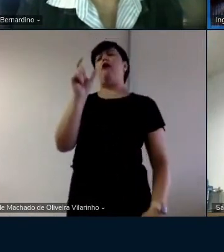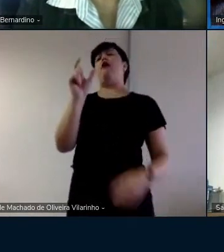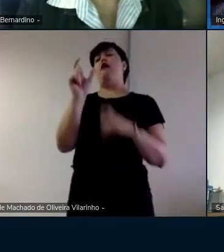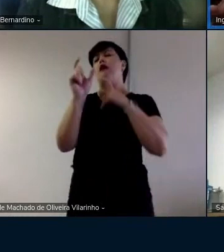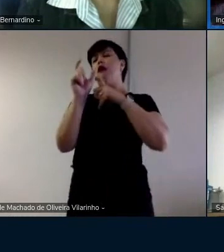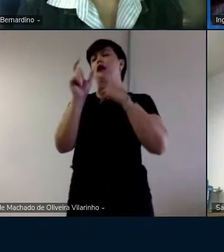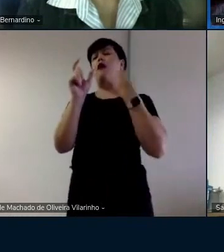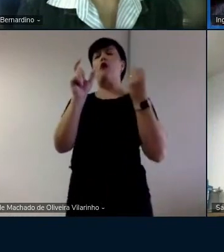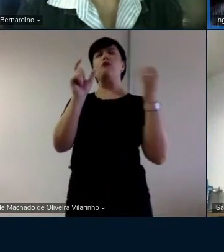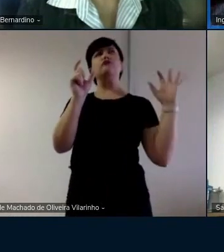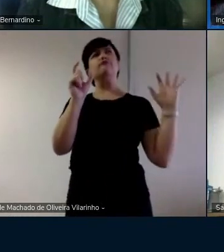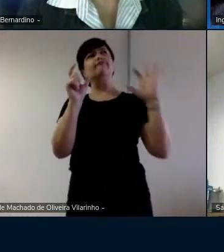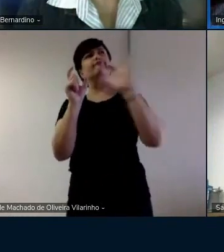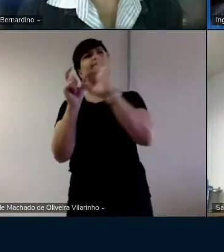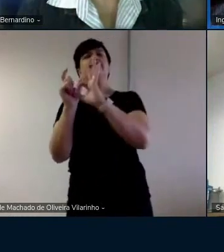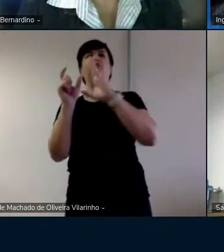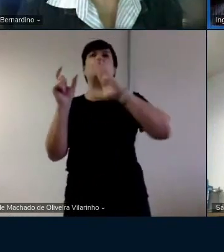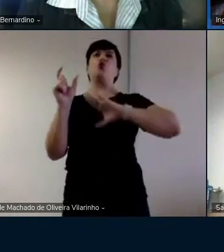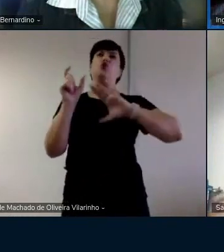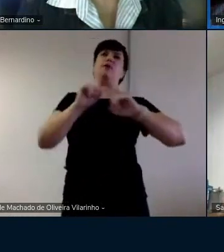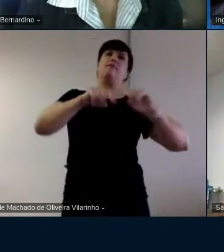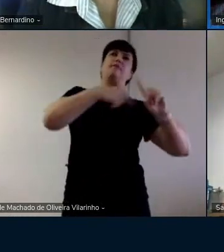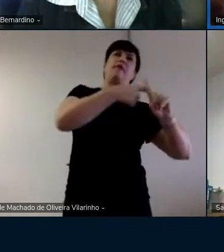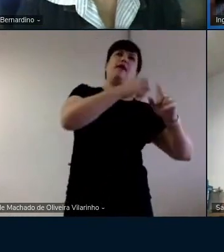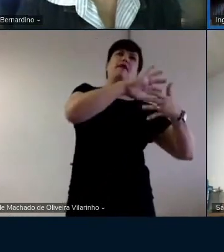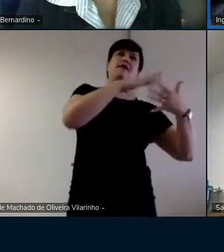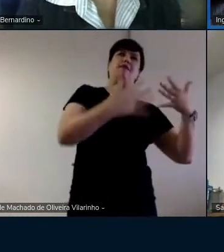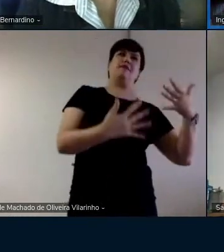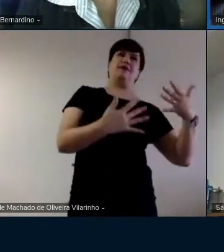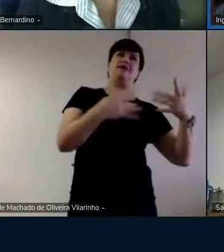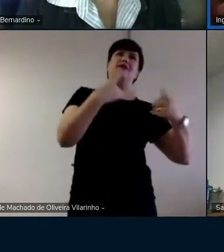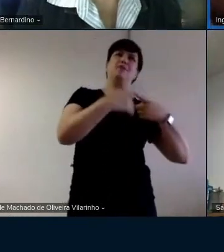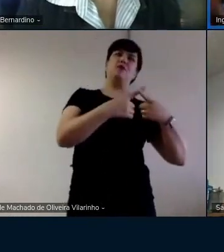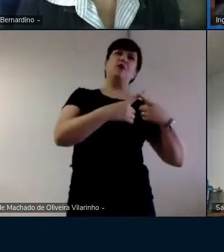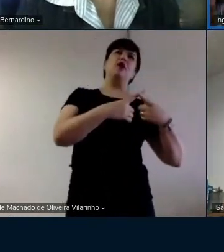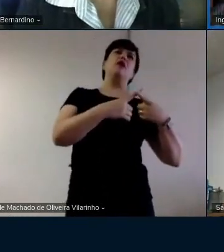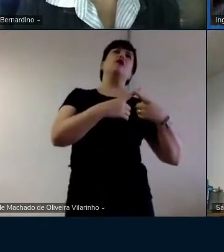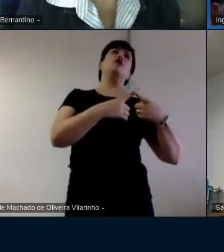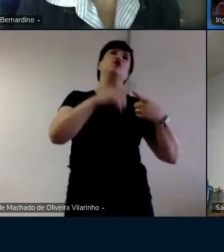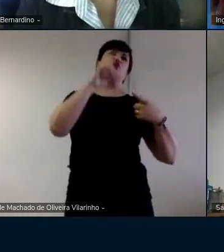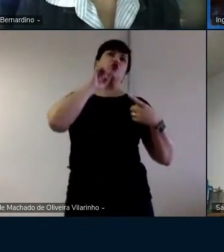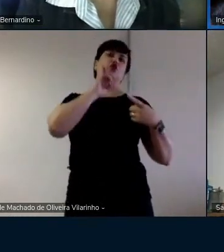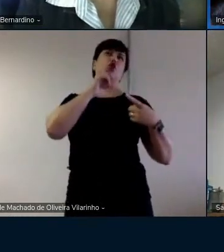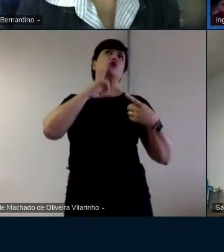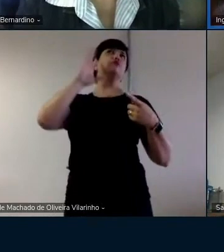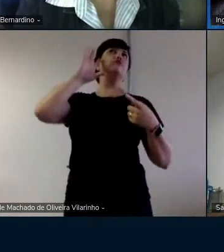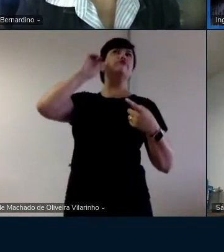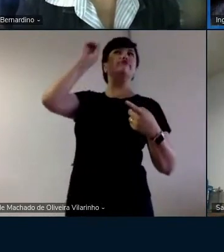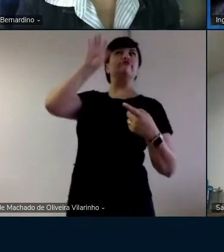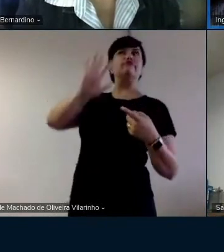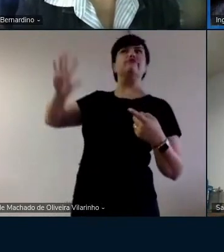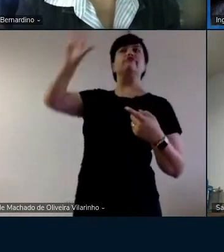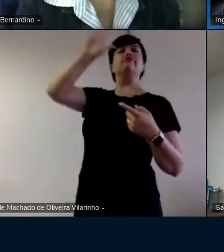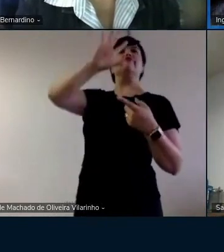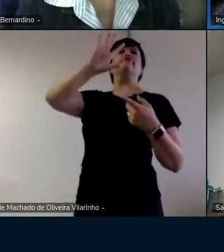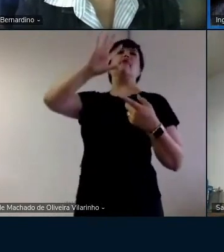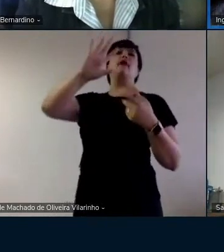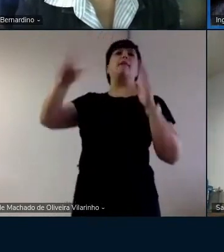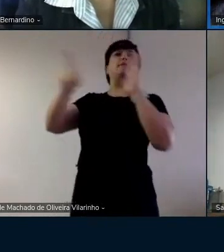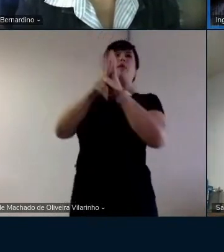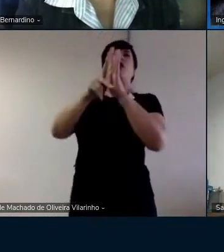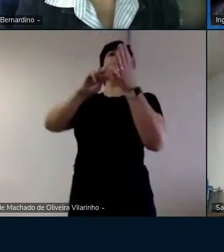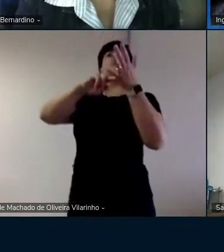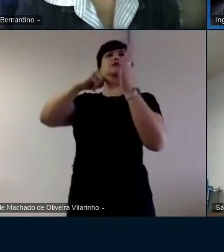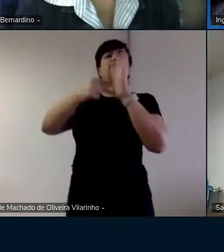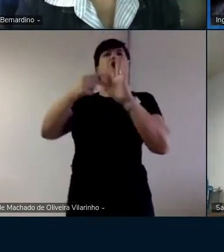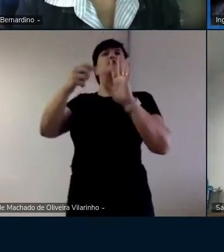gente associava o português com a Libras, porque os surdos têm uma interpretação do significado primeira que vem da língua materna deles.